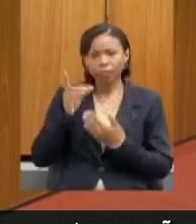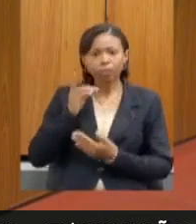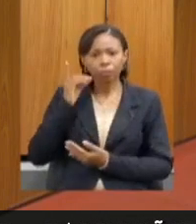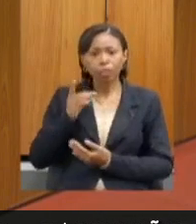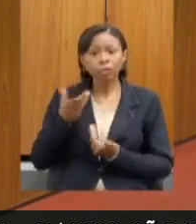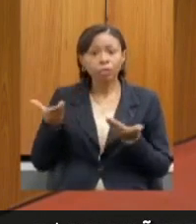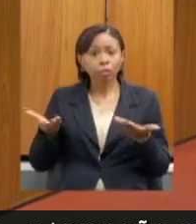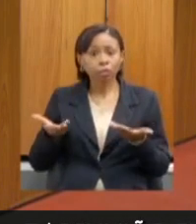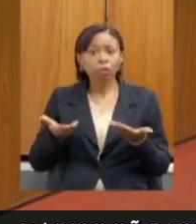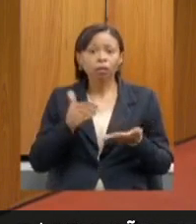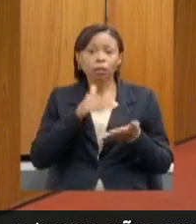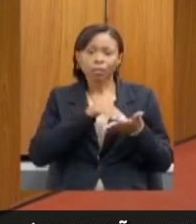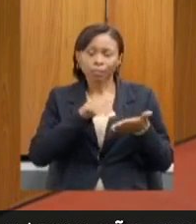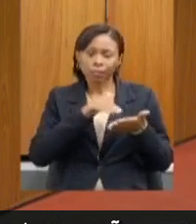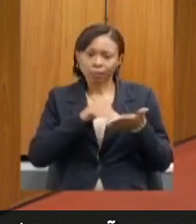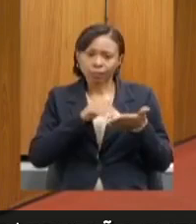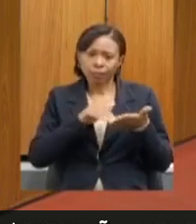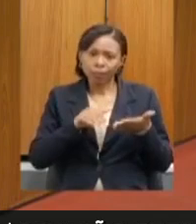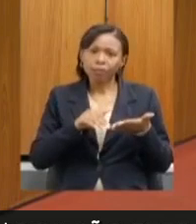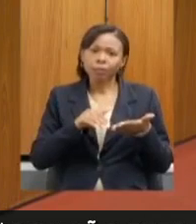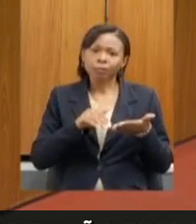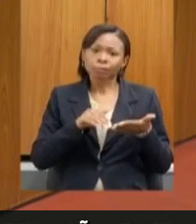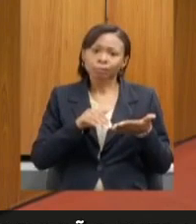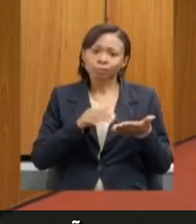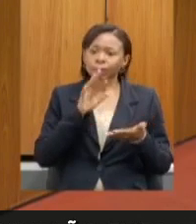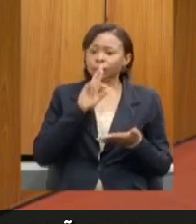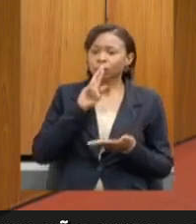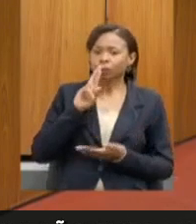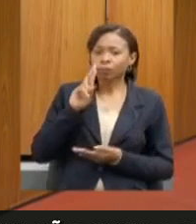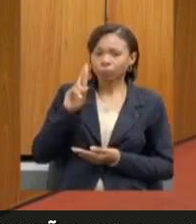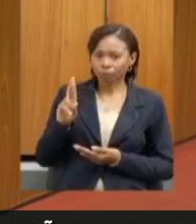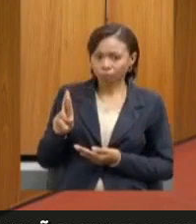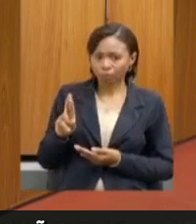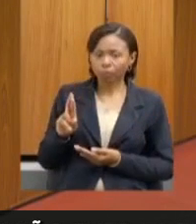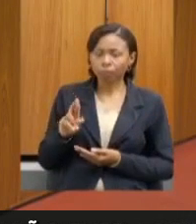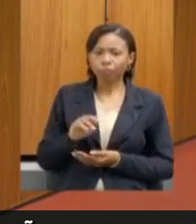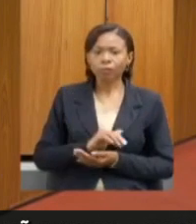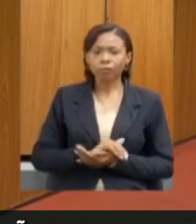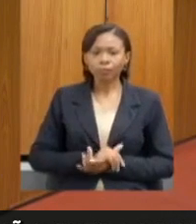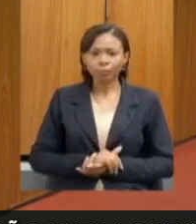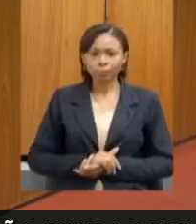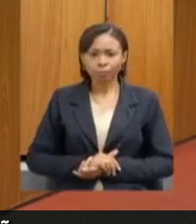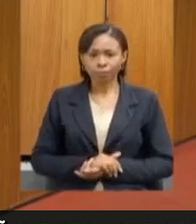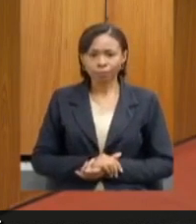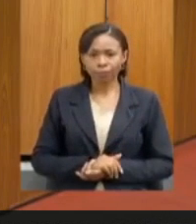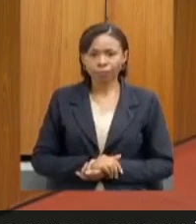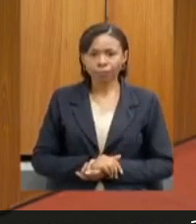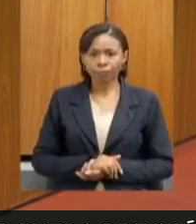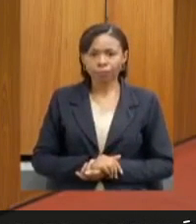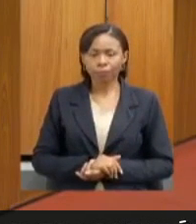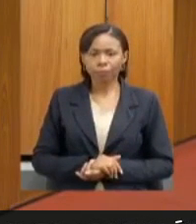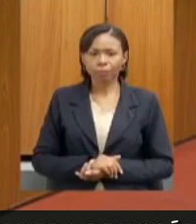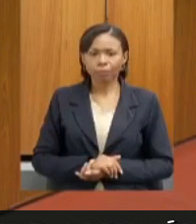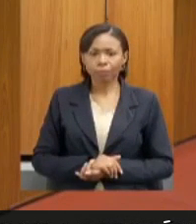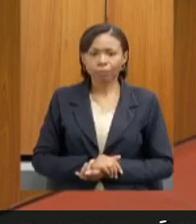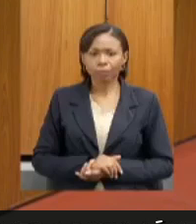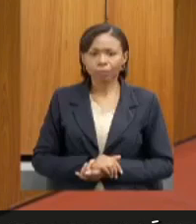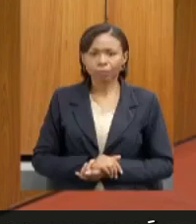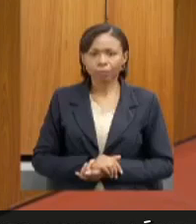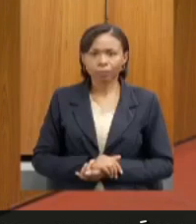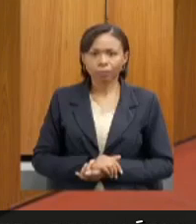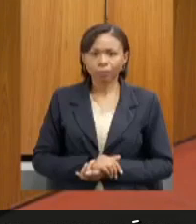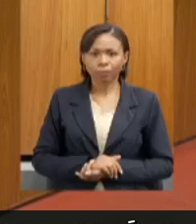secretária para fazer a sua, respondendo aos questionamentos da deputada Leninha. Bem,